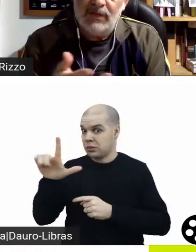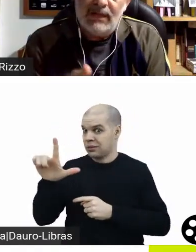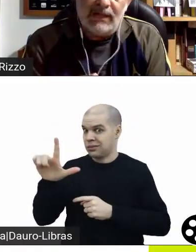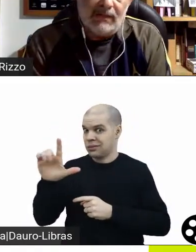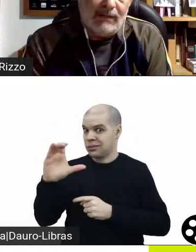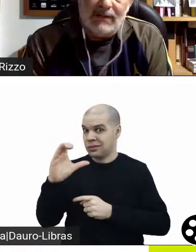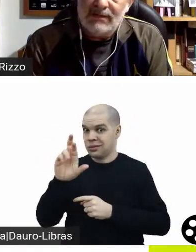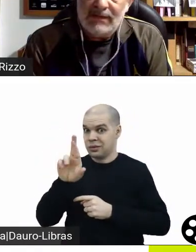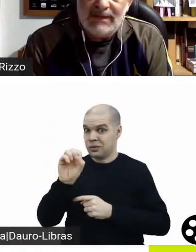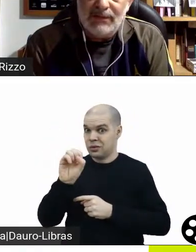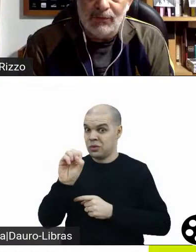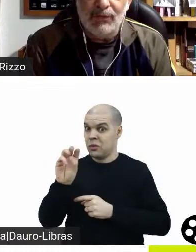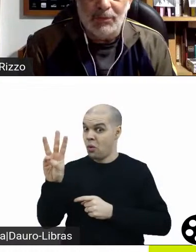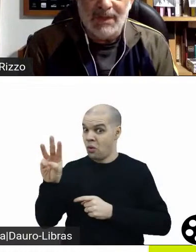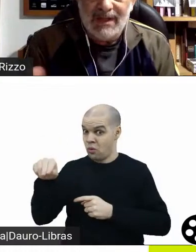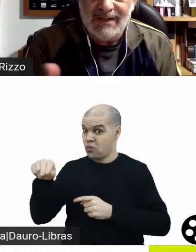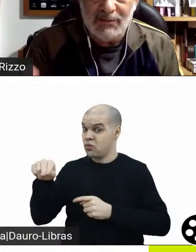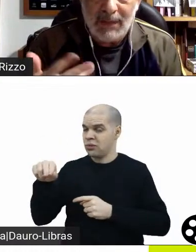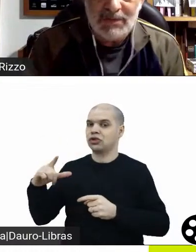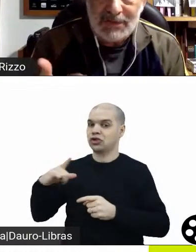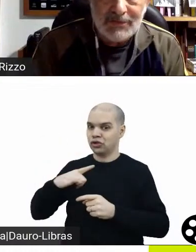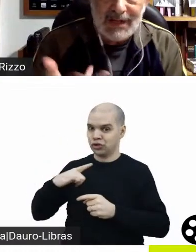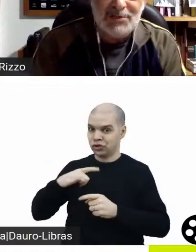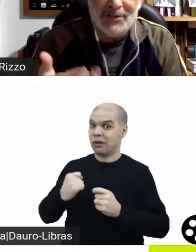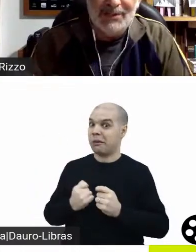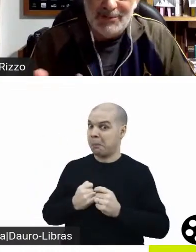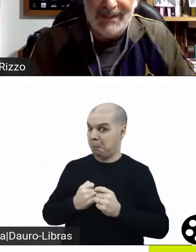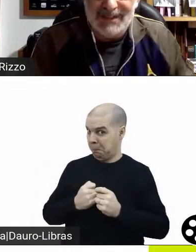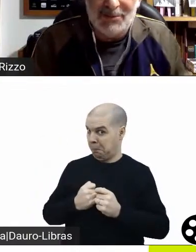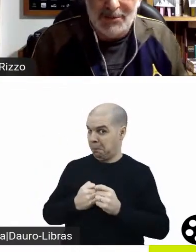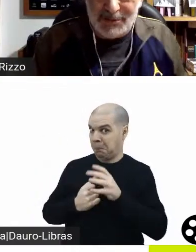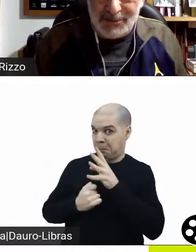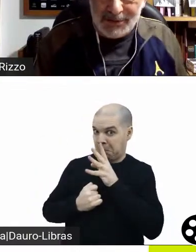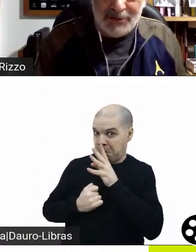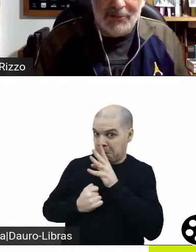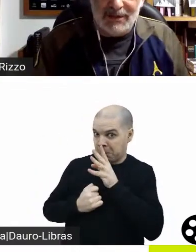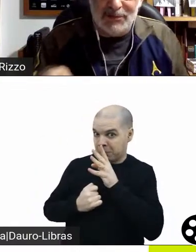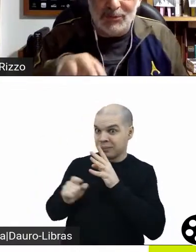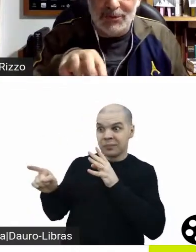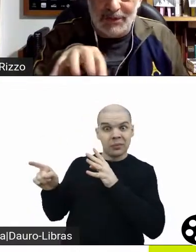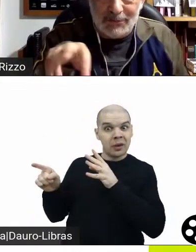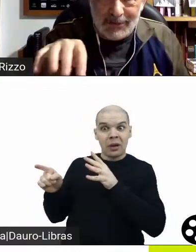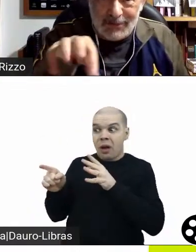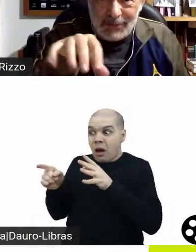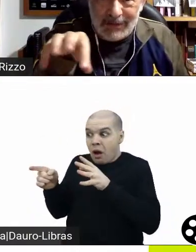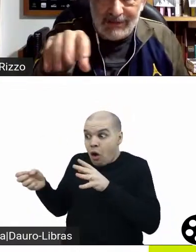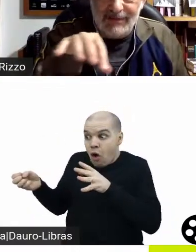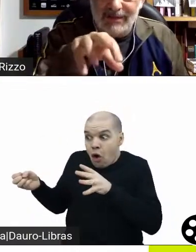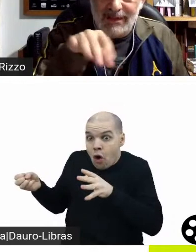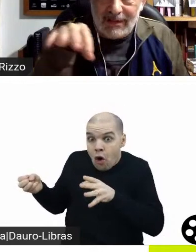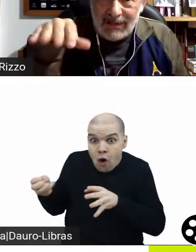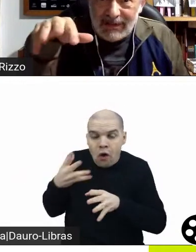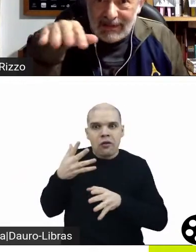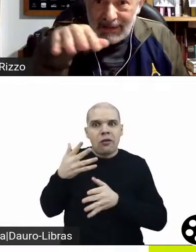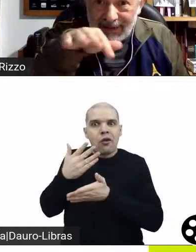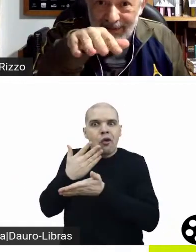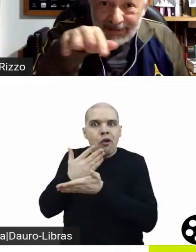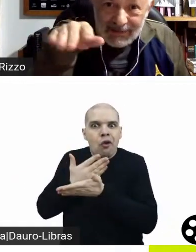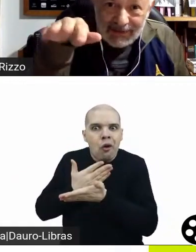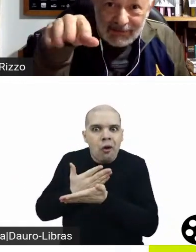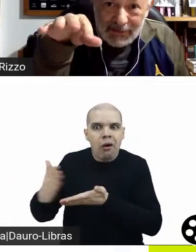E aí, você tem as atrizes do filme, né? Não dá para a gente ficar achando que as coisas todas são feitas por diretores e roteiristas que